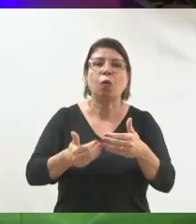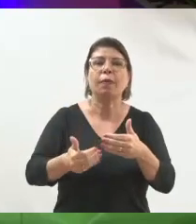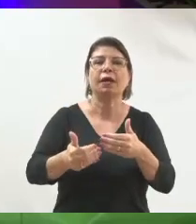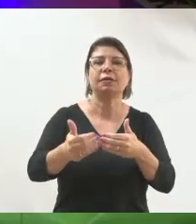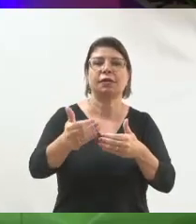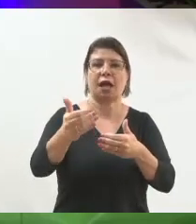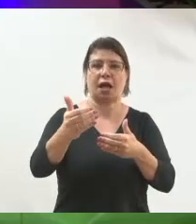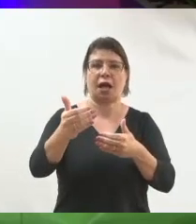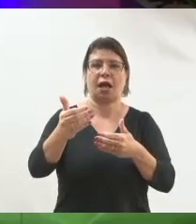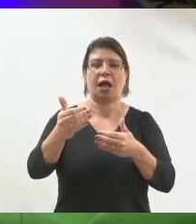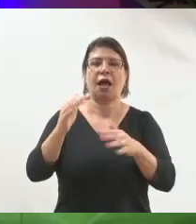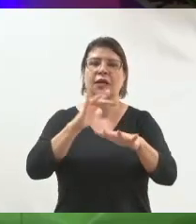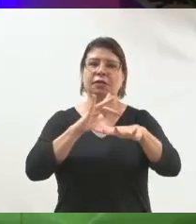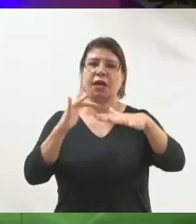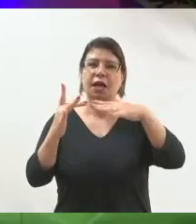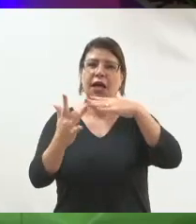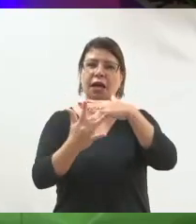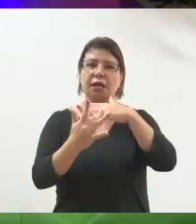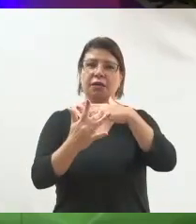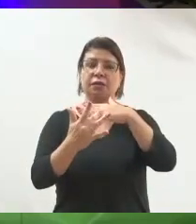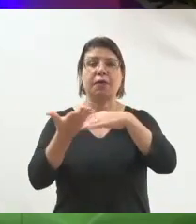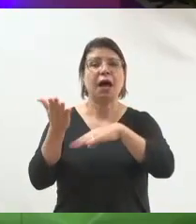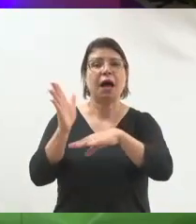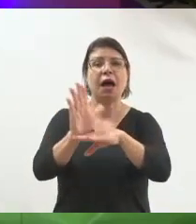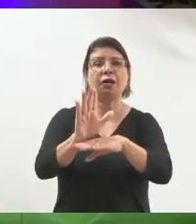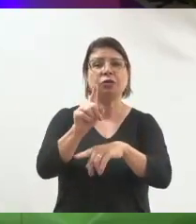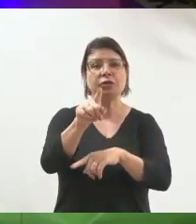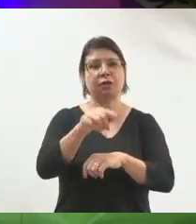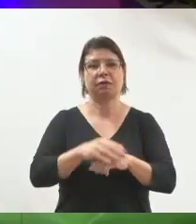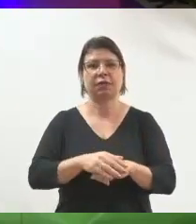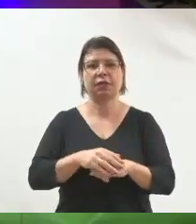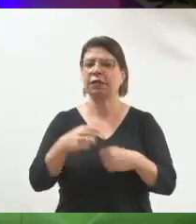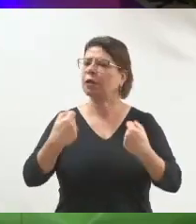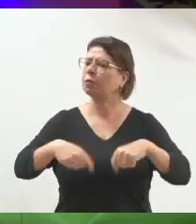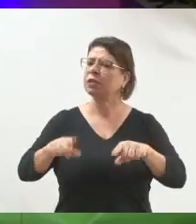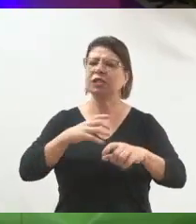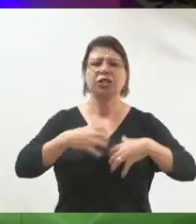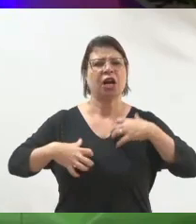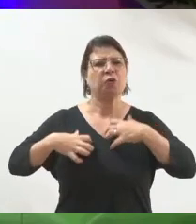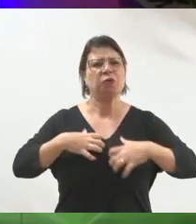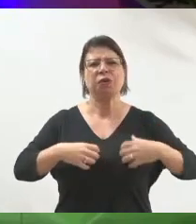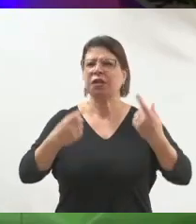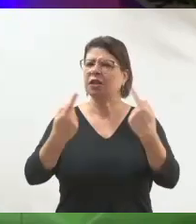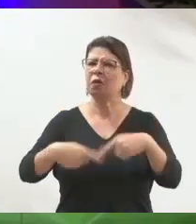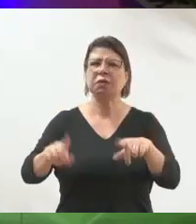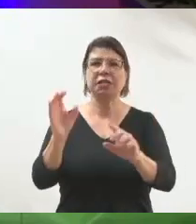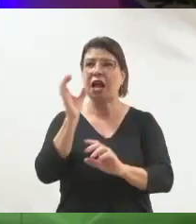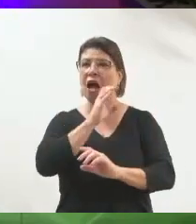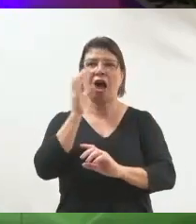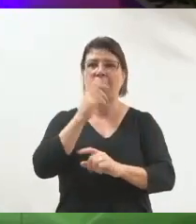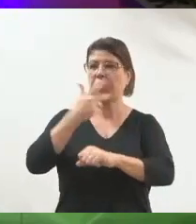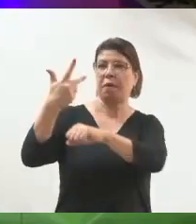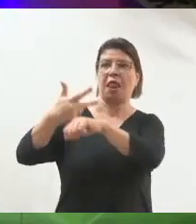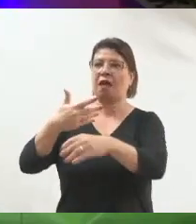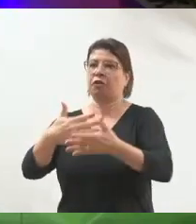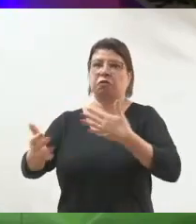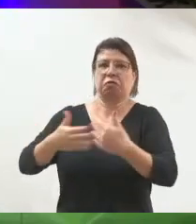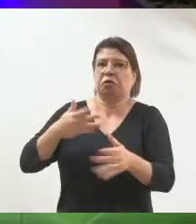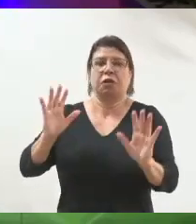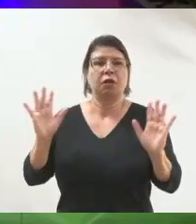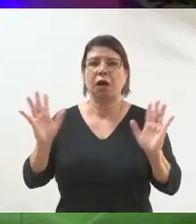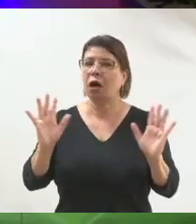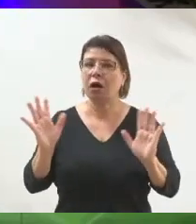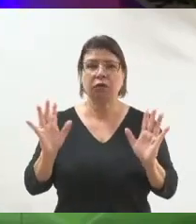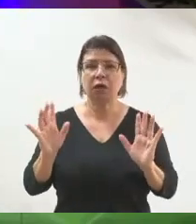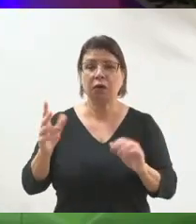favor da campanha de vocês. Não precisa de agonia, não precisa ficar correndo, não precisa abrir uma live de qualquer jeito. Olha o nível de